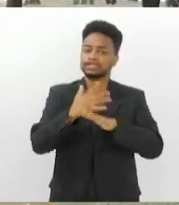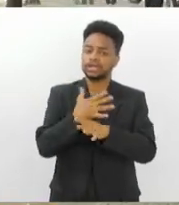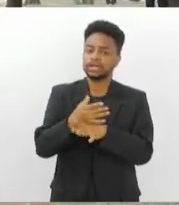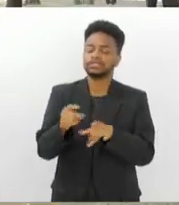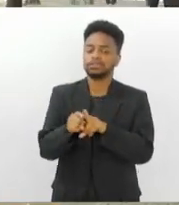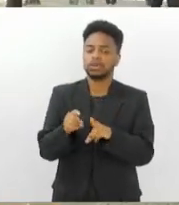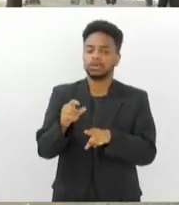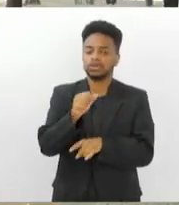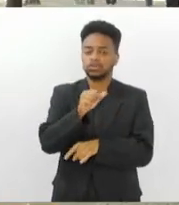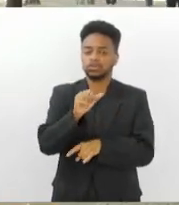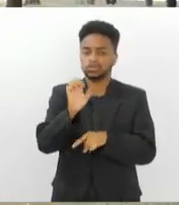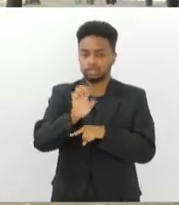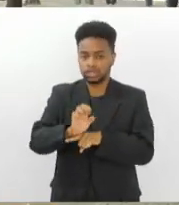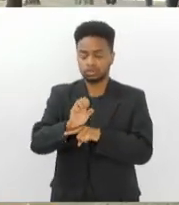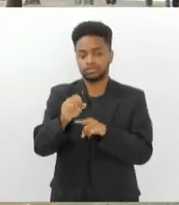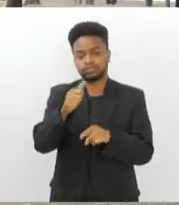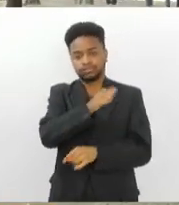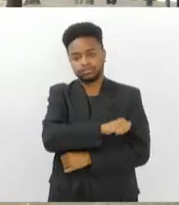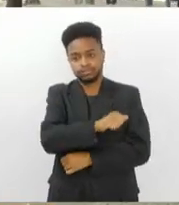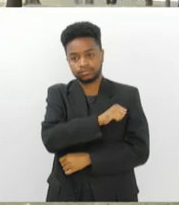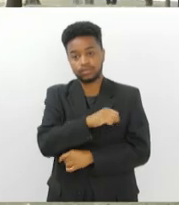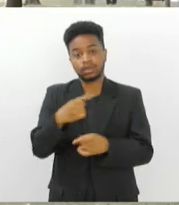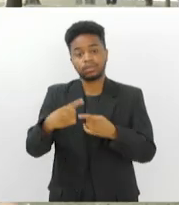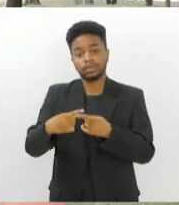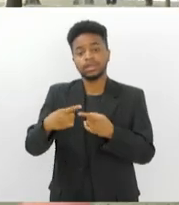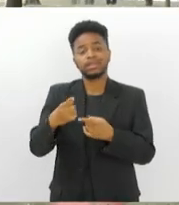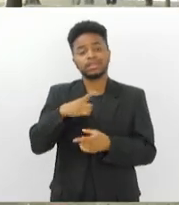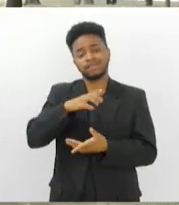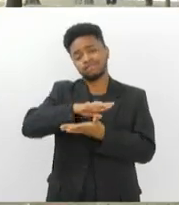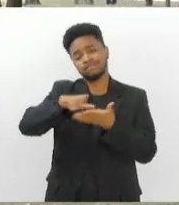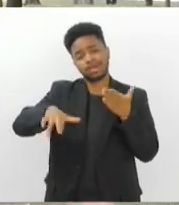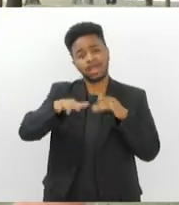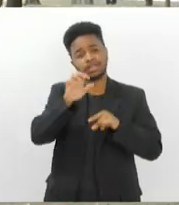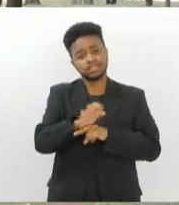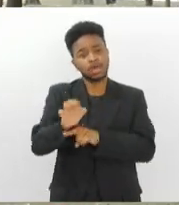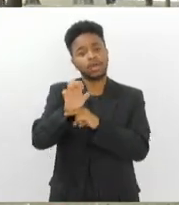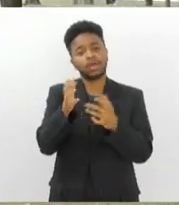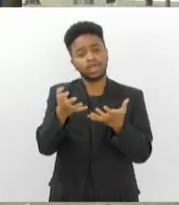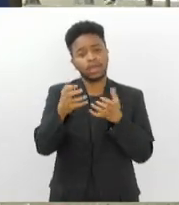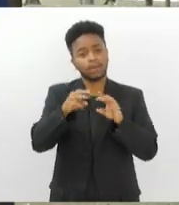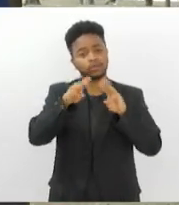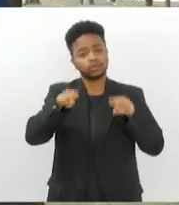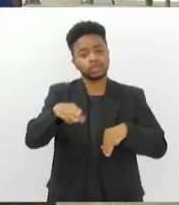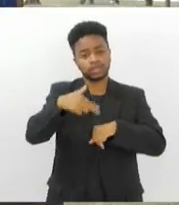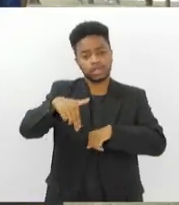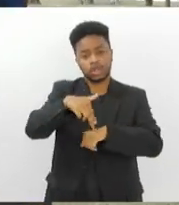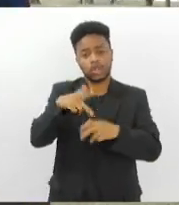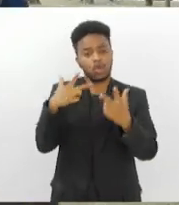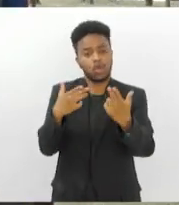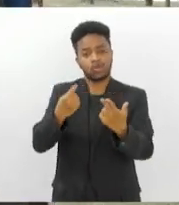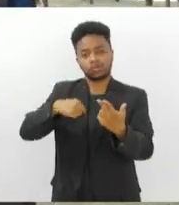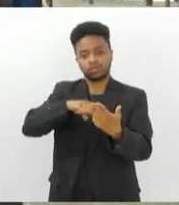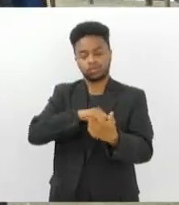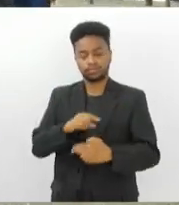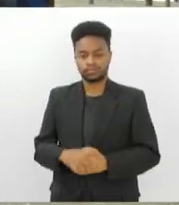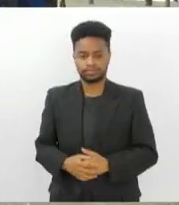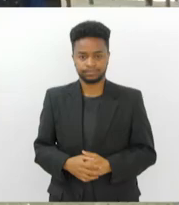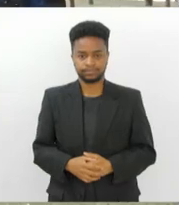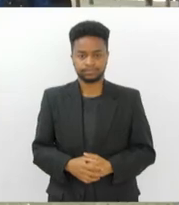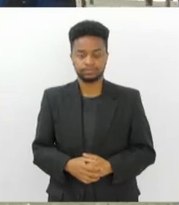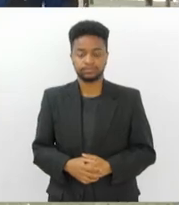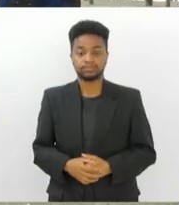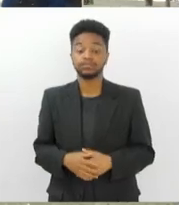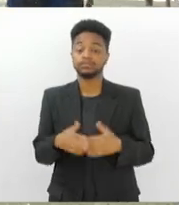Janeiro. Quando os estados da nossa federação não gostariam de ter um museu nacional para chamar de seu. Em relação ao